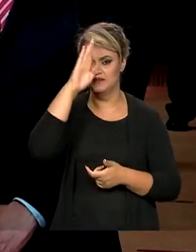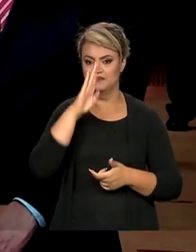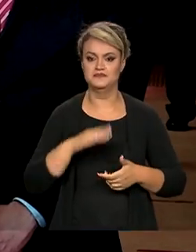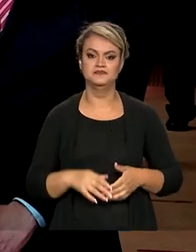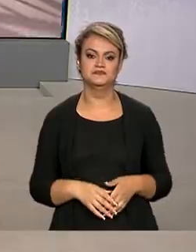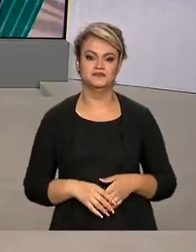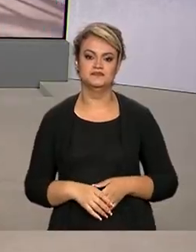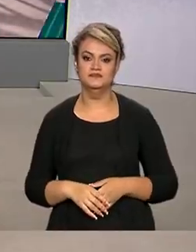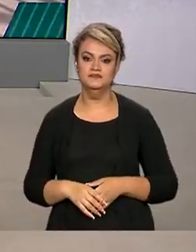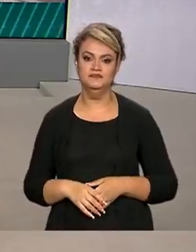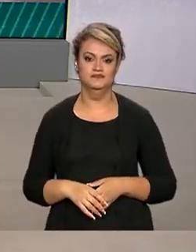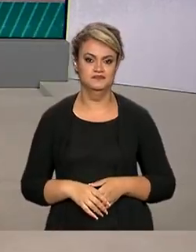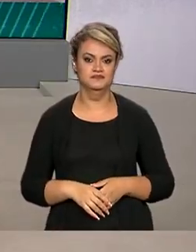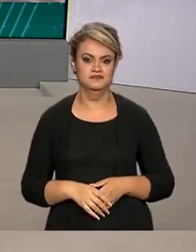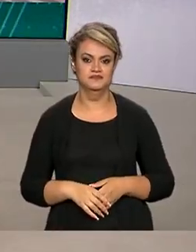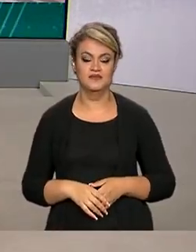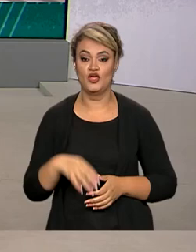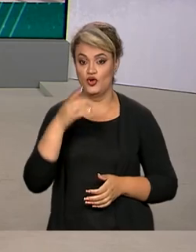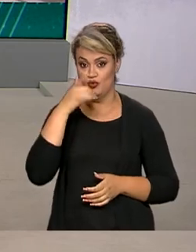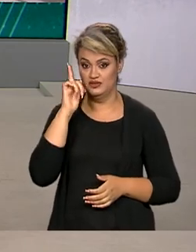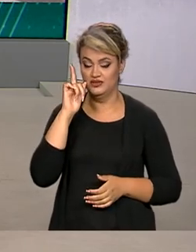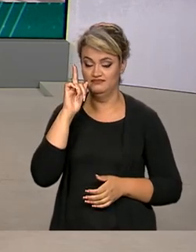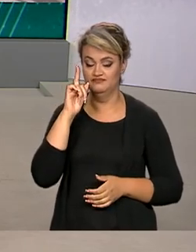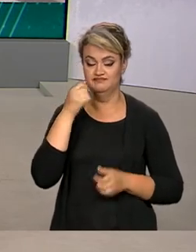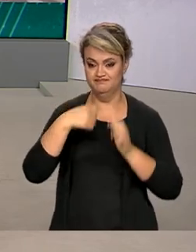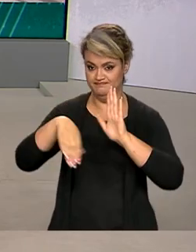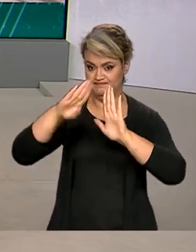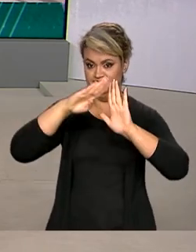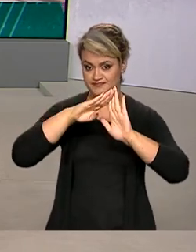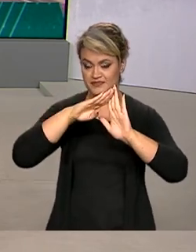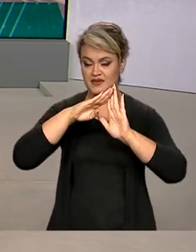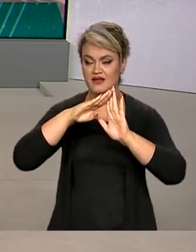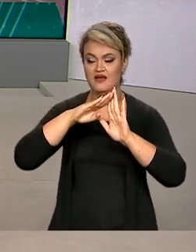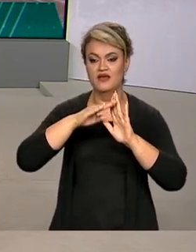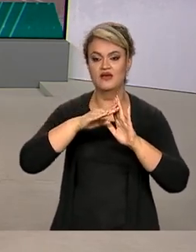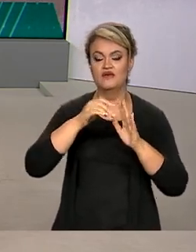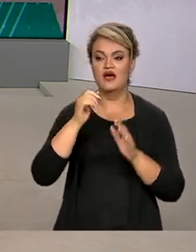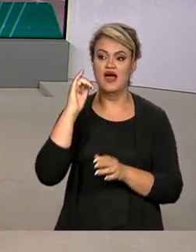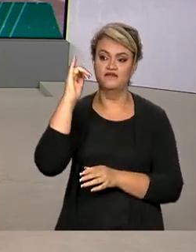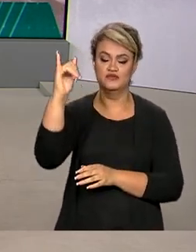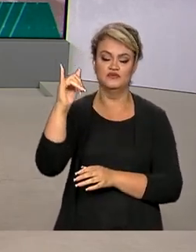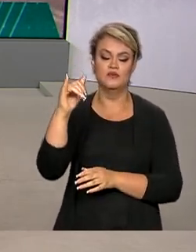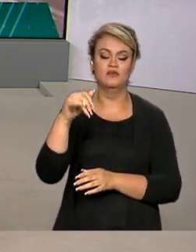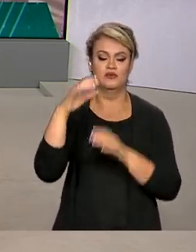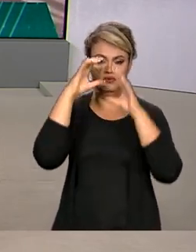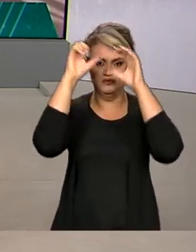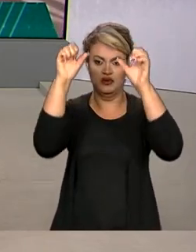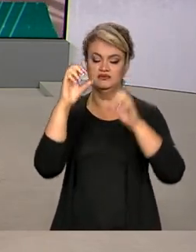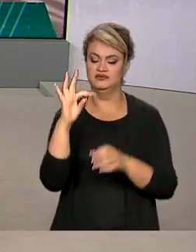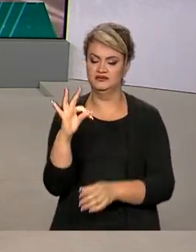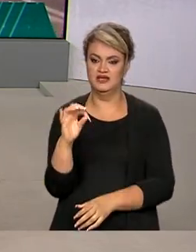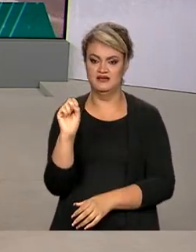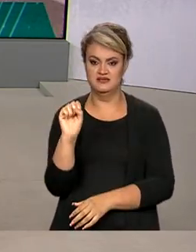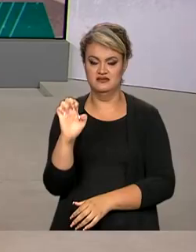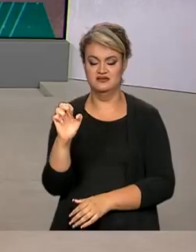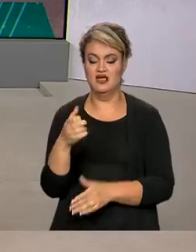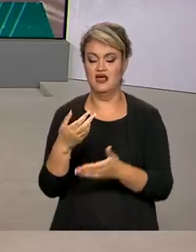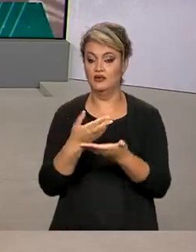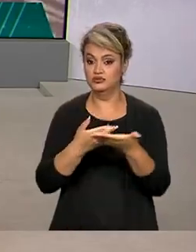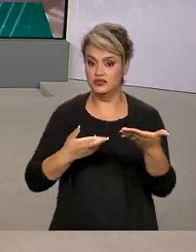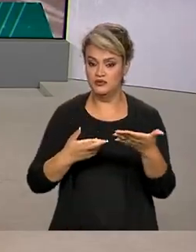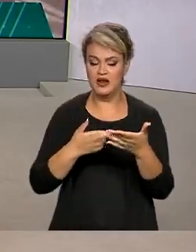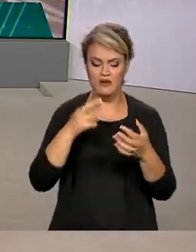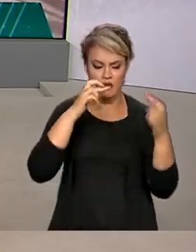povo brasileiro. E ontem, as Forças Armadas enviaram ao Tribunal Superior Eleitoral o relatório técnico da